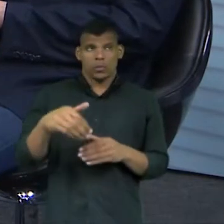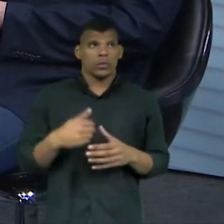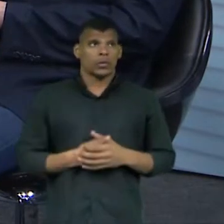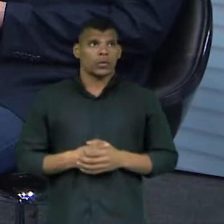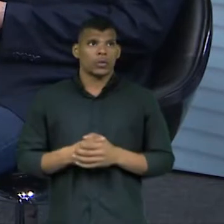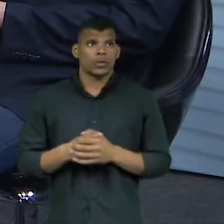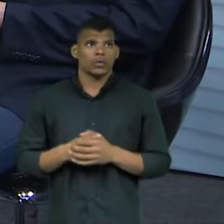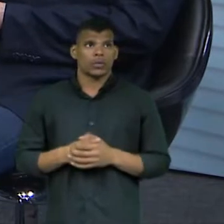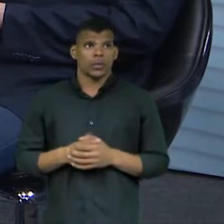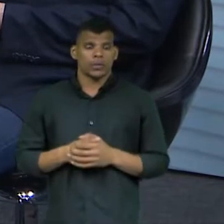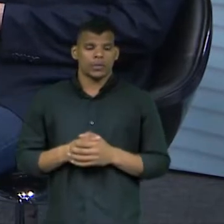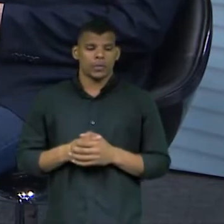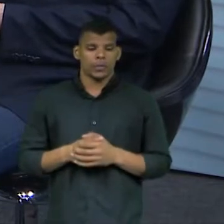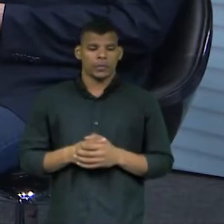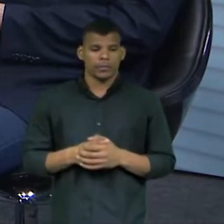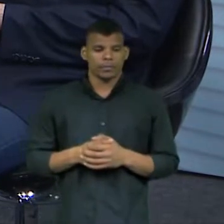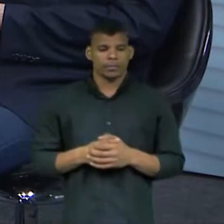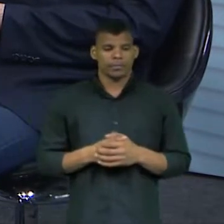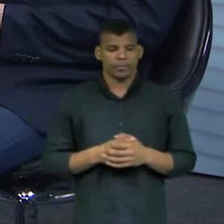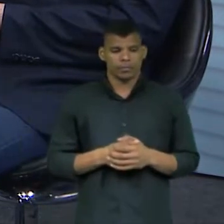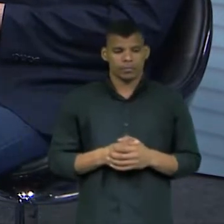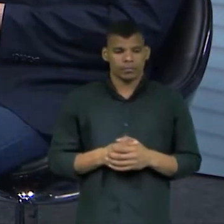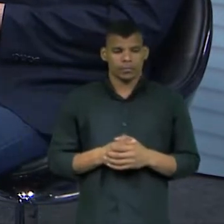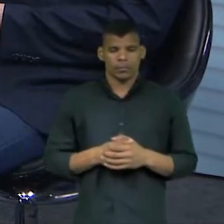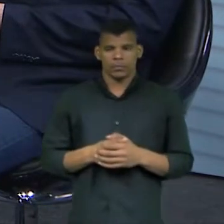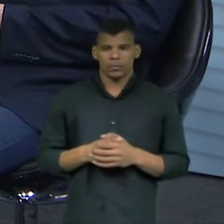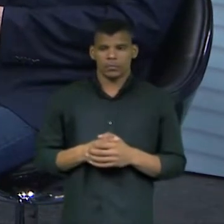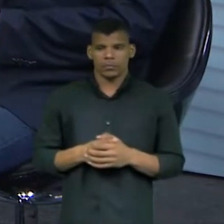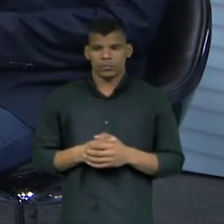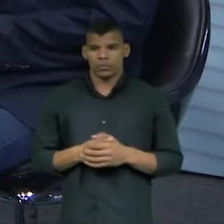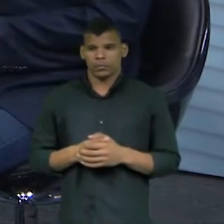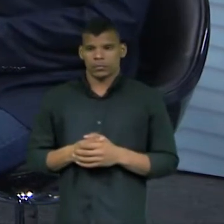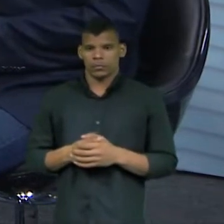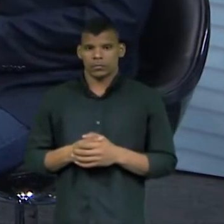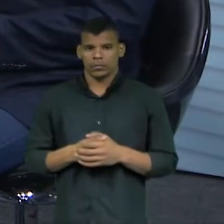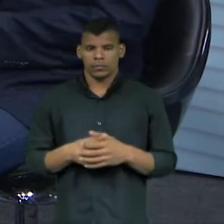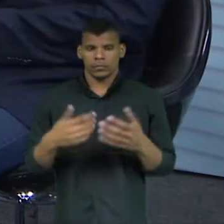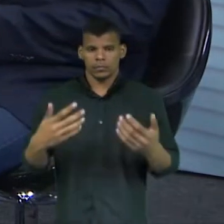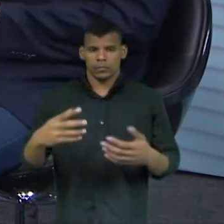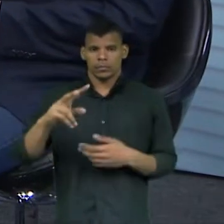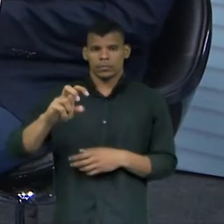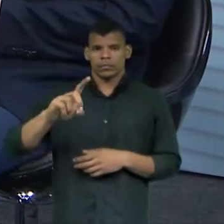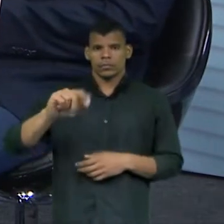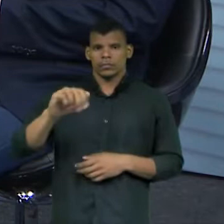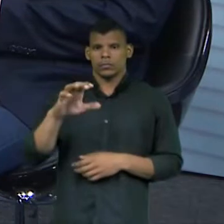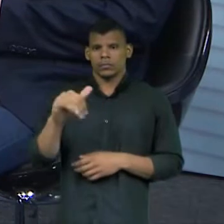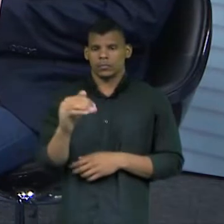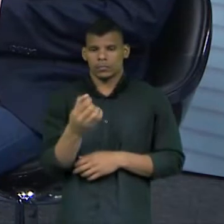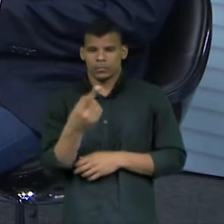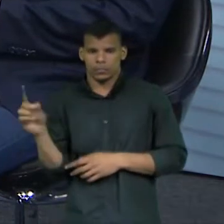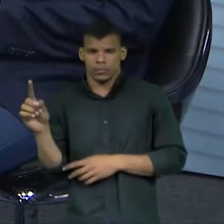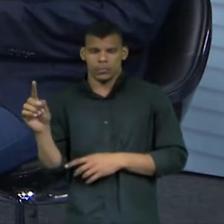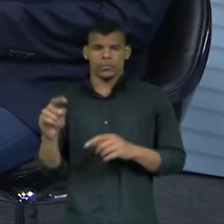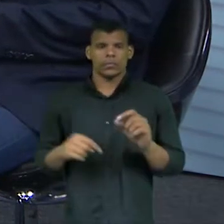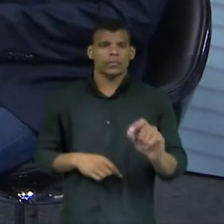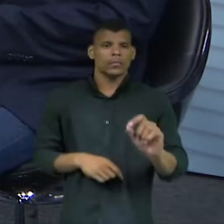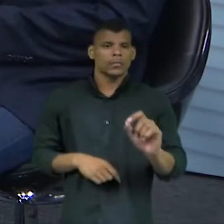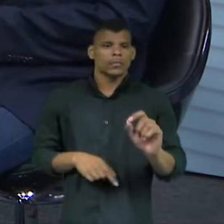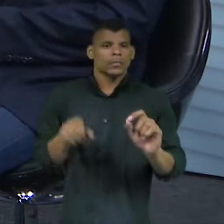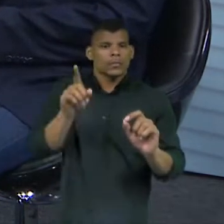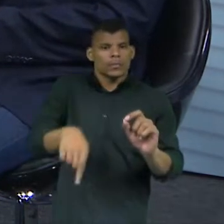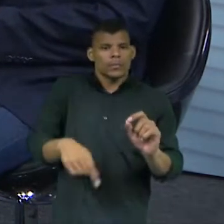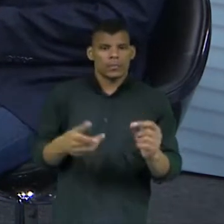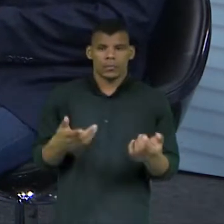essas vedações começaram de 2 de julho, doutora? Na verdade, assim, as vedações, elas são, digamos assim,